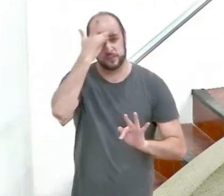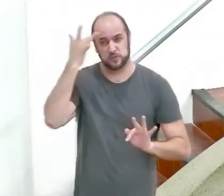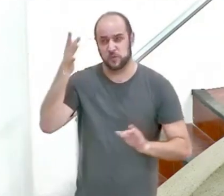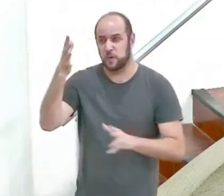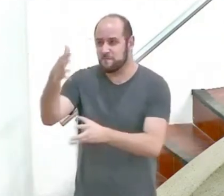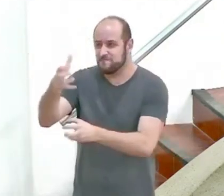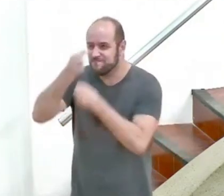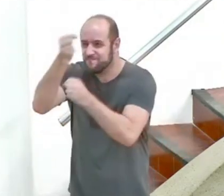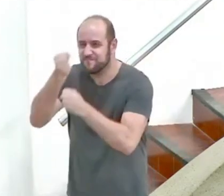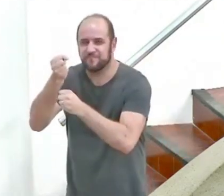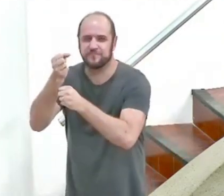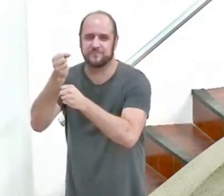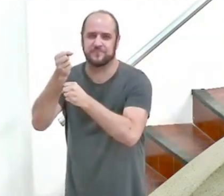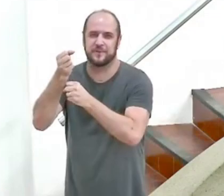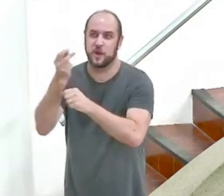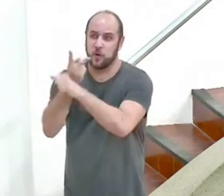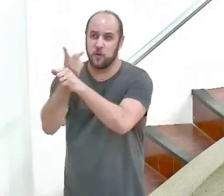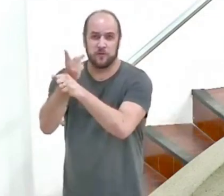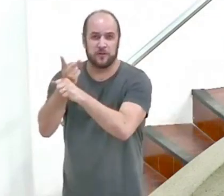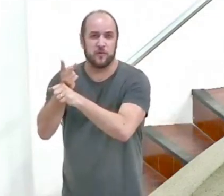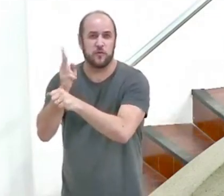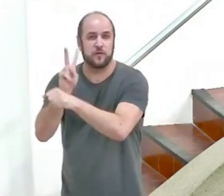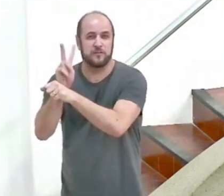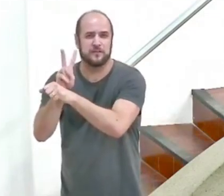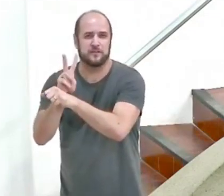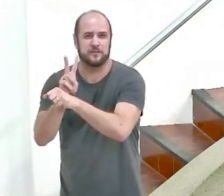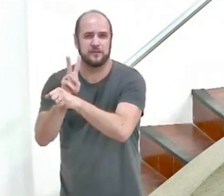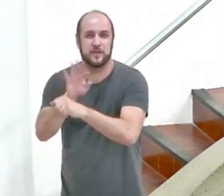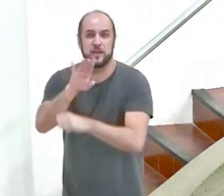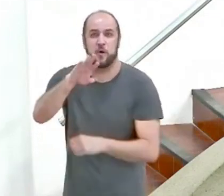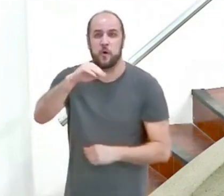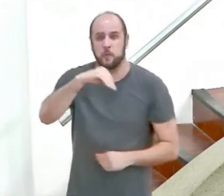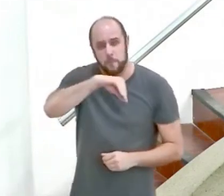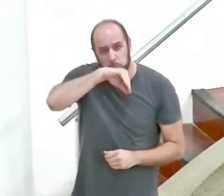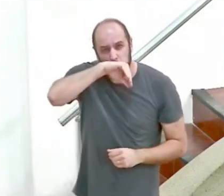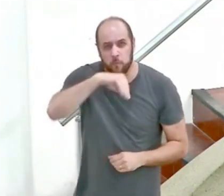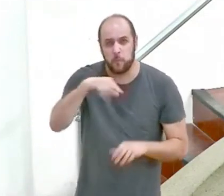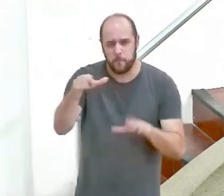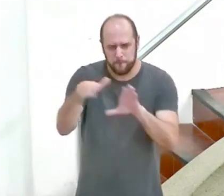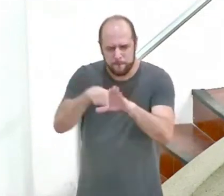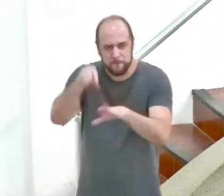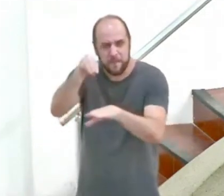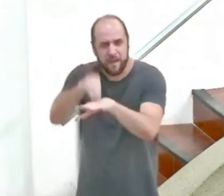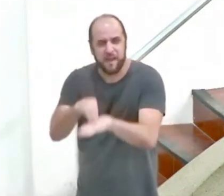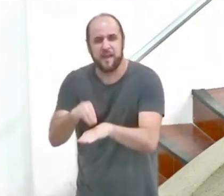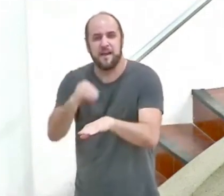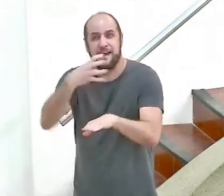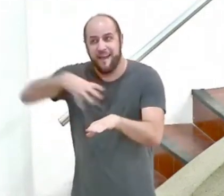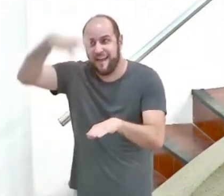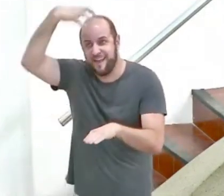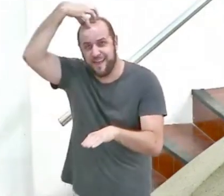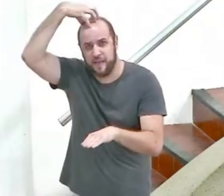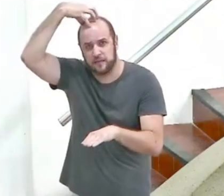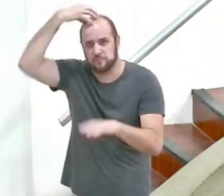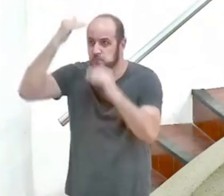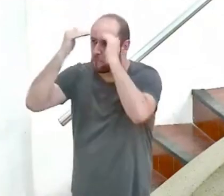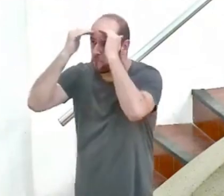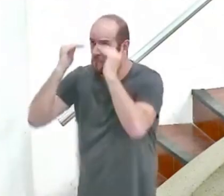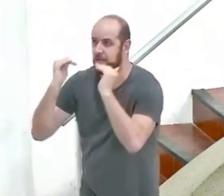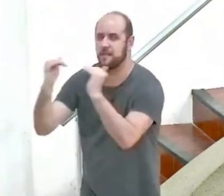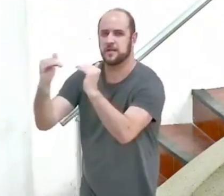refugiam beijai o filho é beijar a mão é beijar os pés do rei é se submeter ao rei